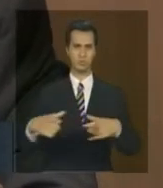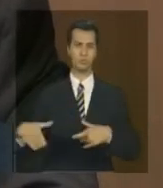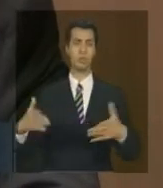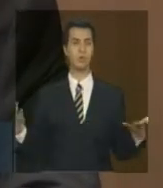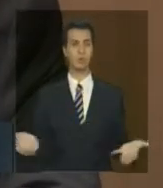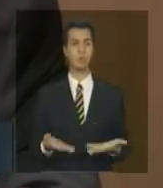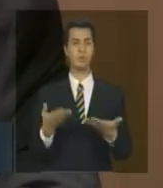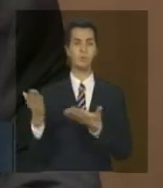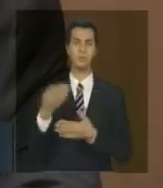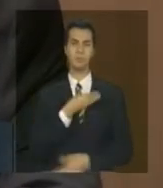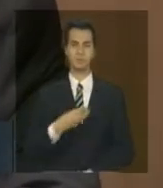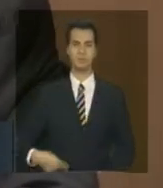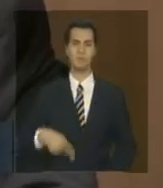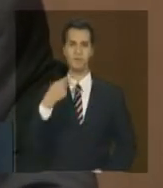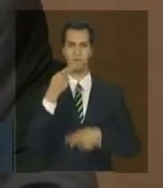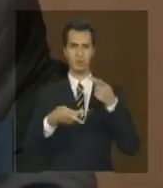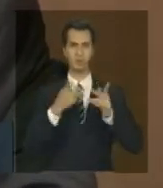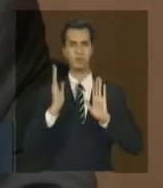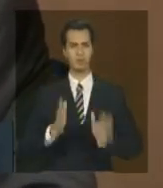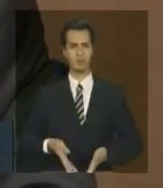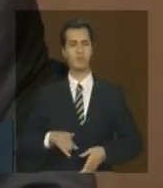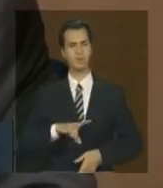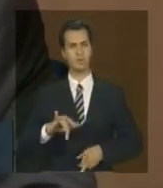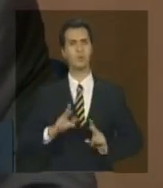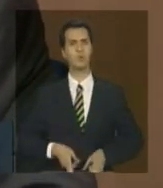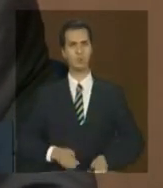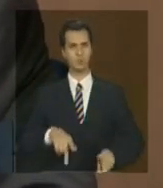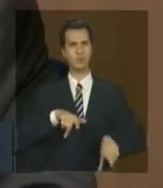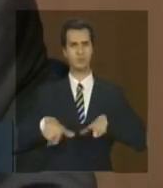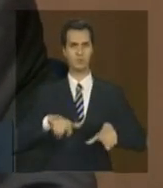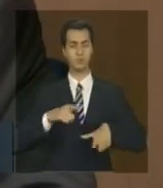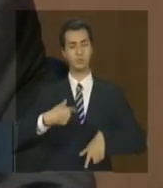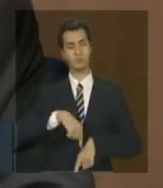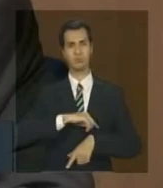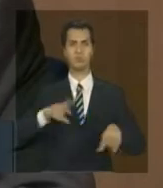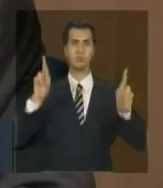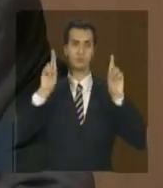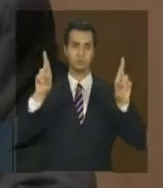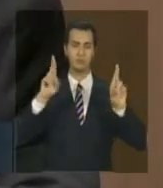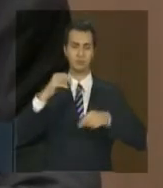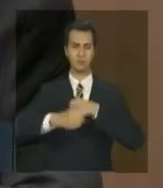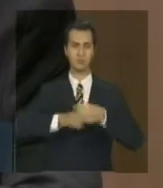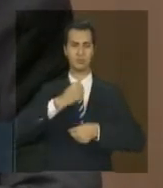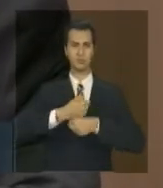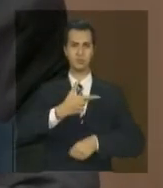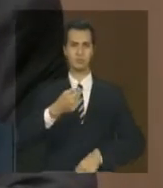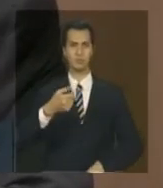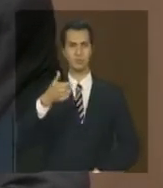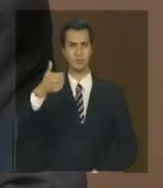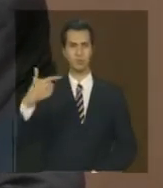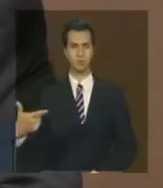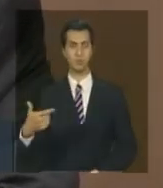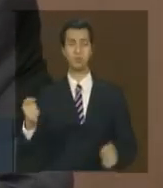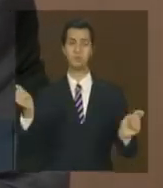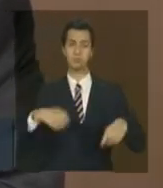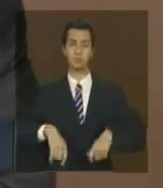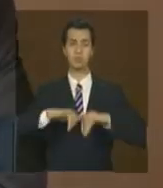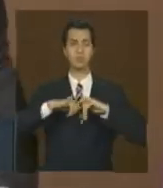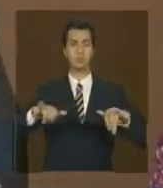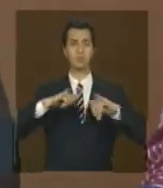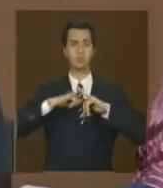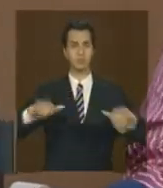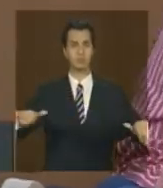ministra já indicou esse trabalho será dado continuidade a gente espera ao longo do ano agora de 2012 fazer divulgações